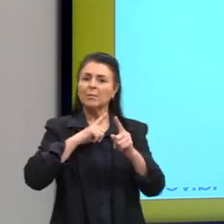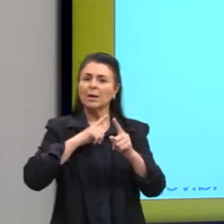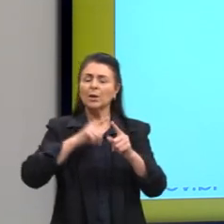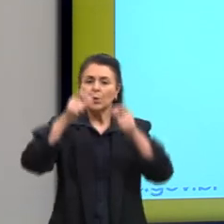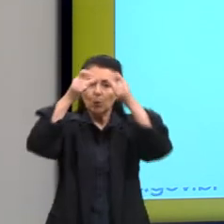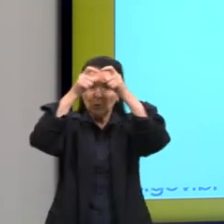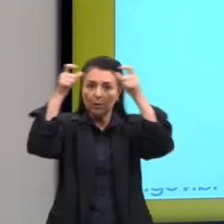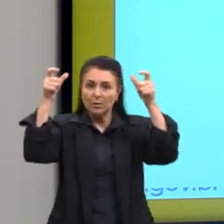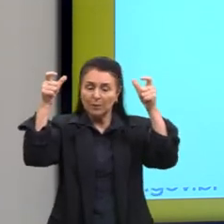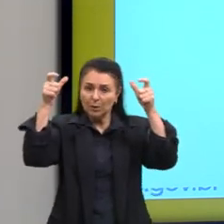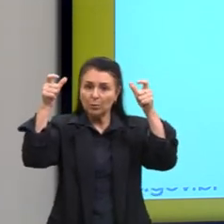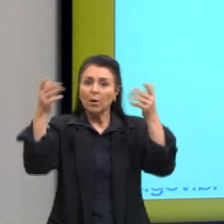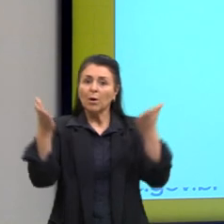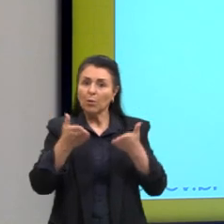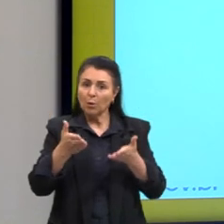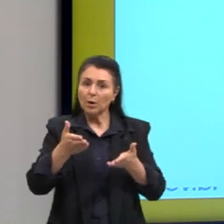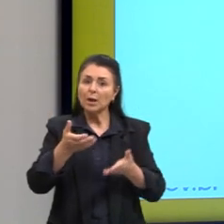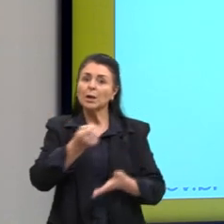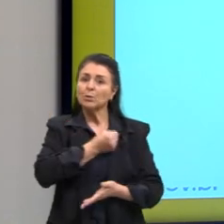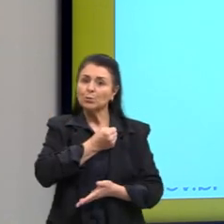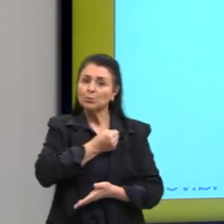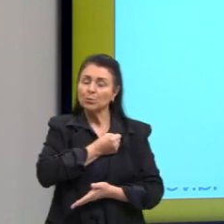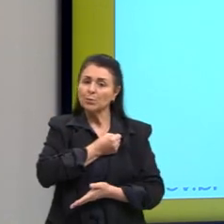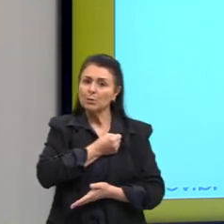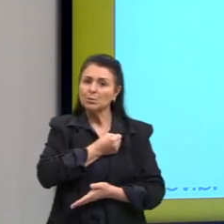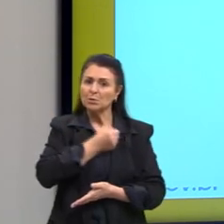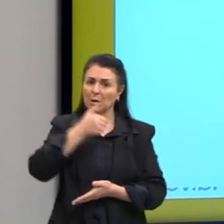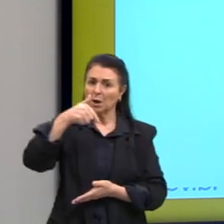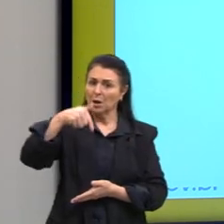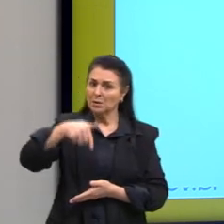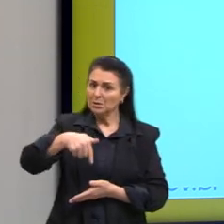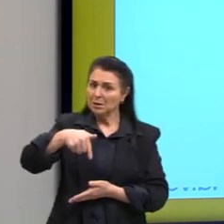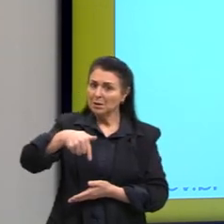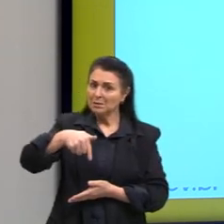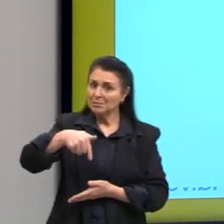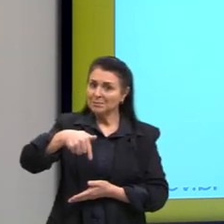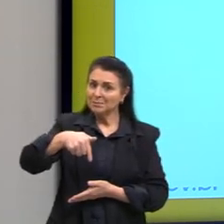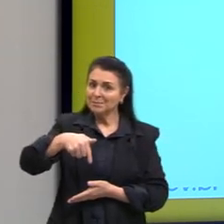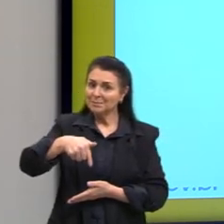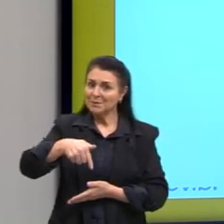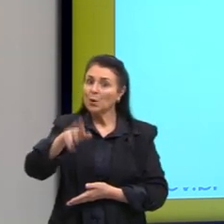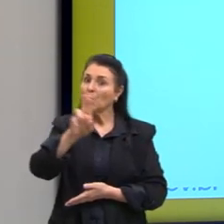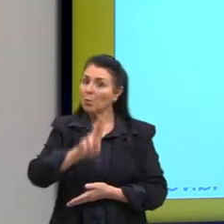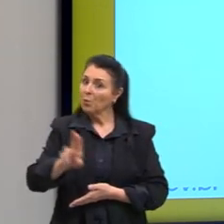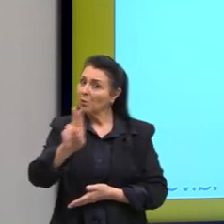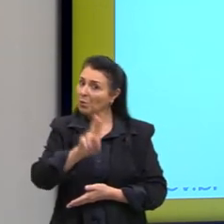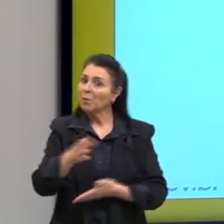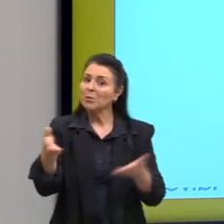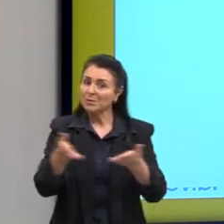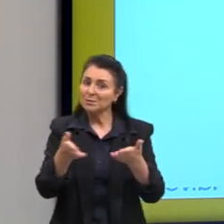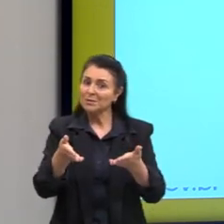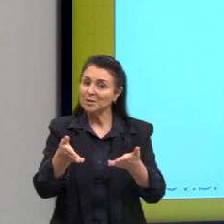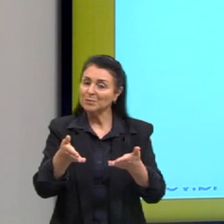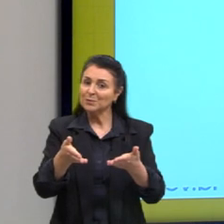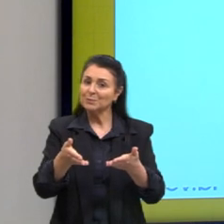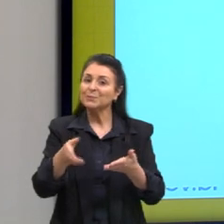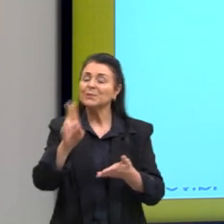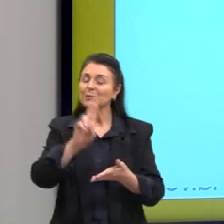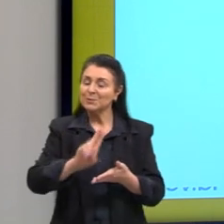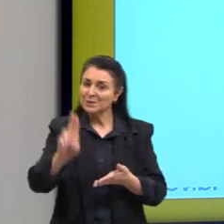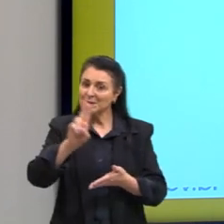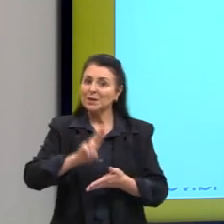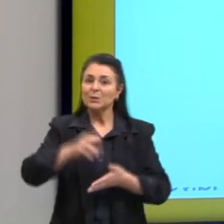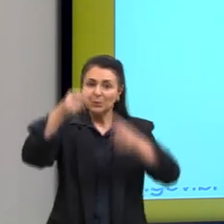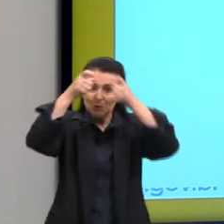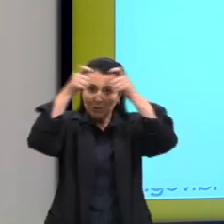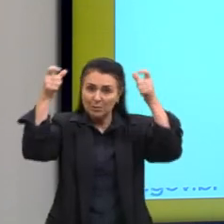sobre o número dos racionais. Hoje, então, nós utilizamos o conhecimento dos números racionais para aplicar esse conhecimento, então, em uma